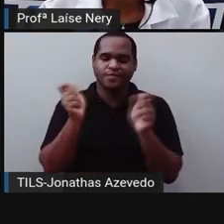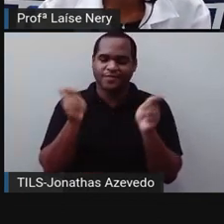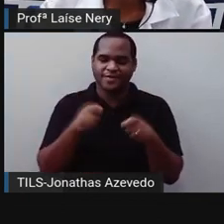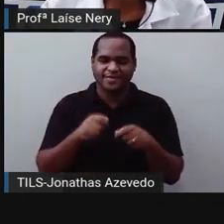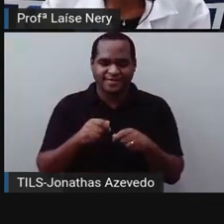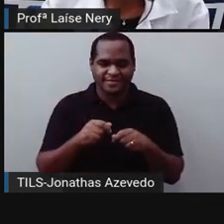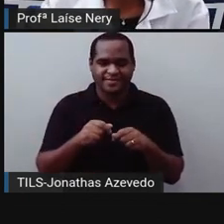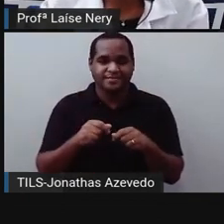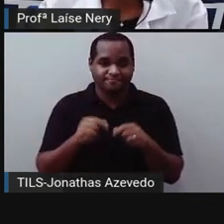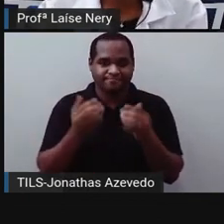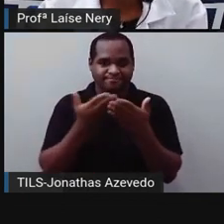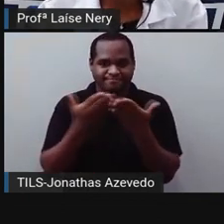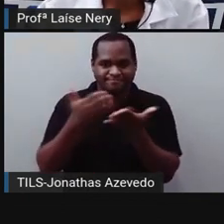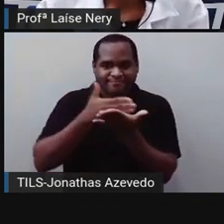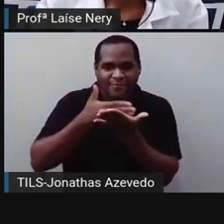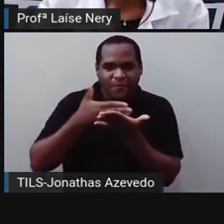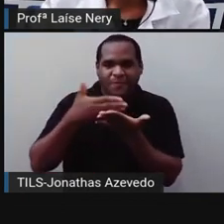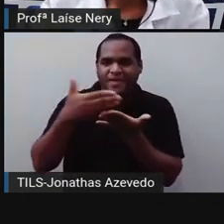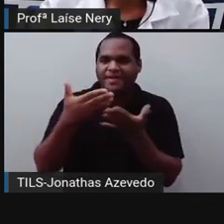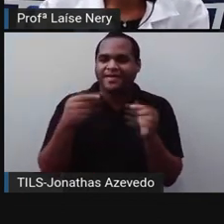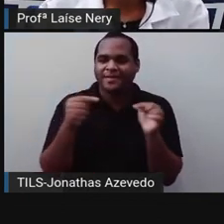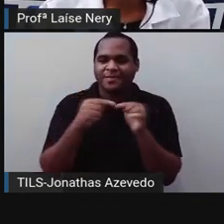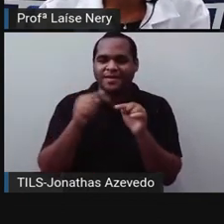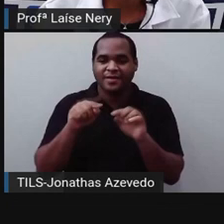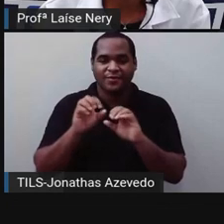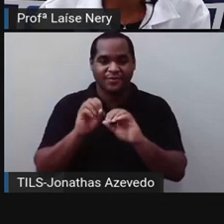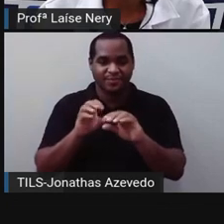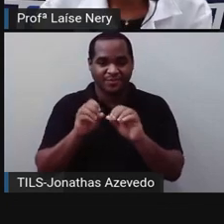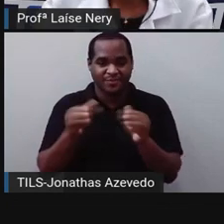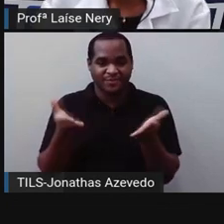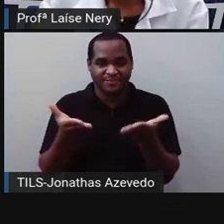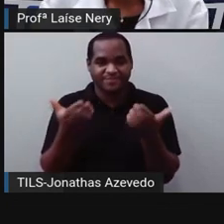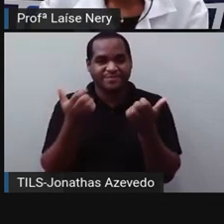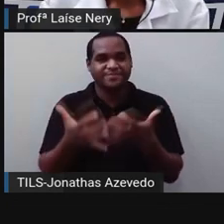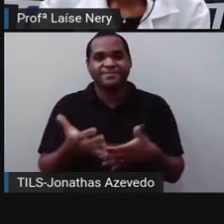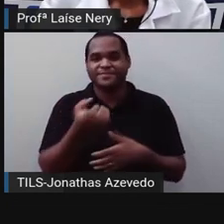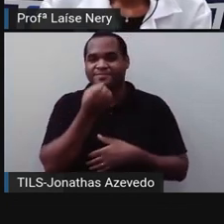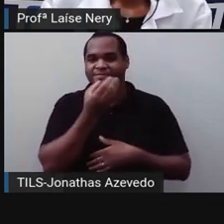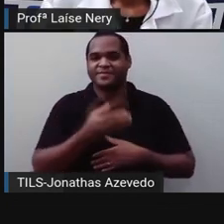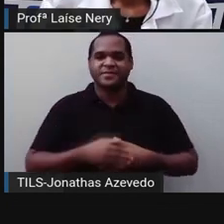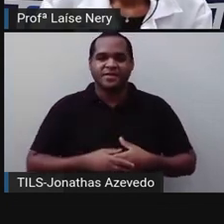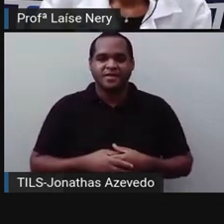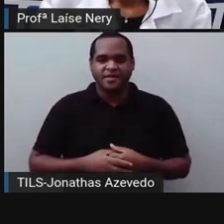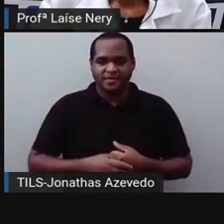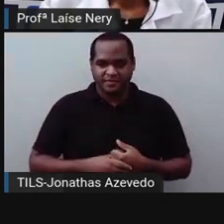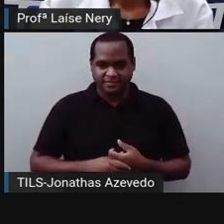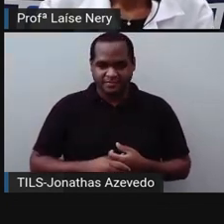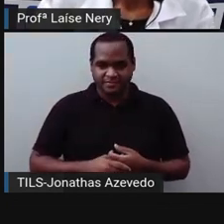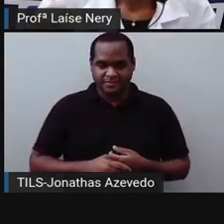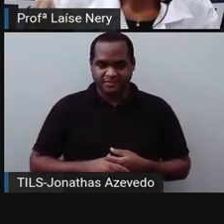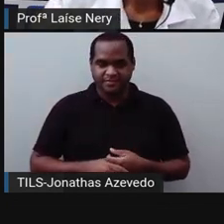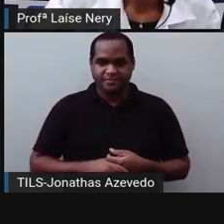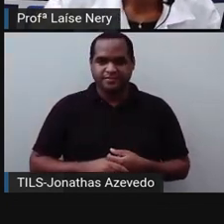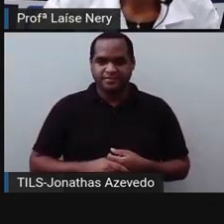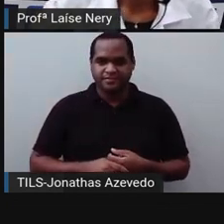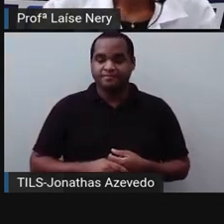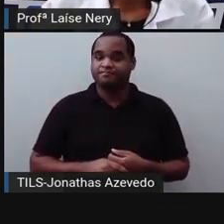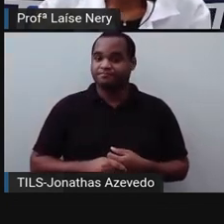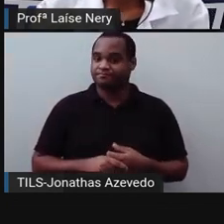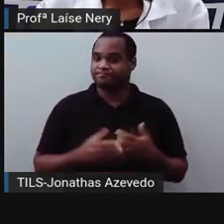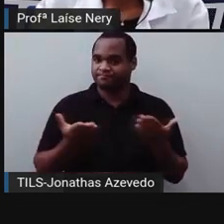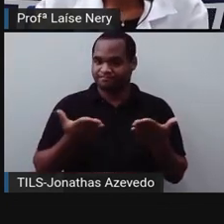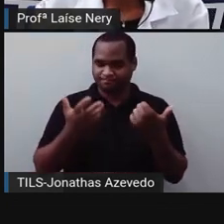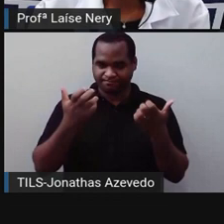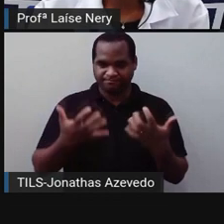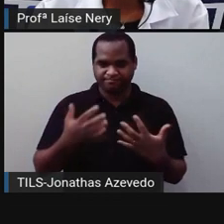mensagem, nós vamos começar a nossa aula de hoje. E aí, nós vamos para